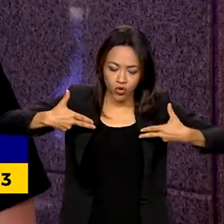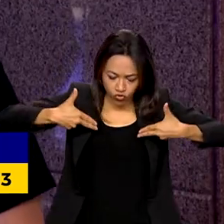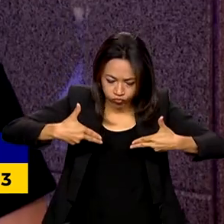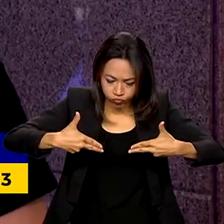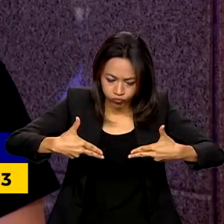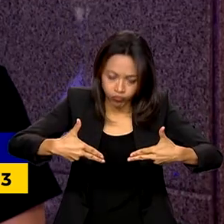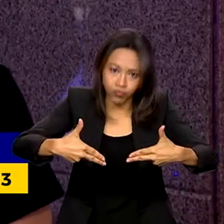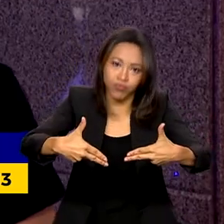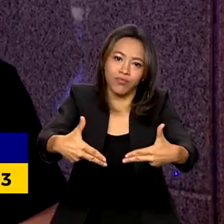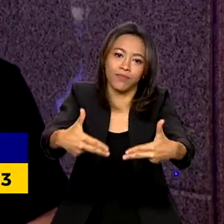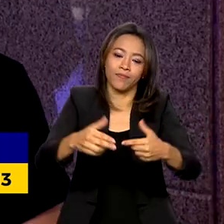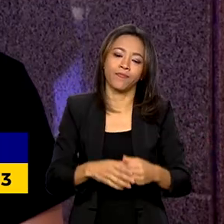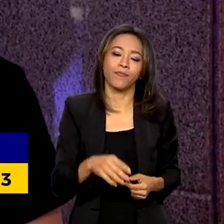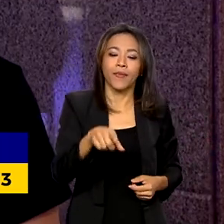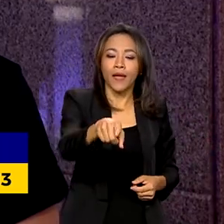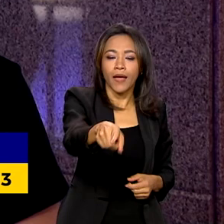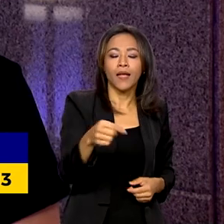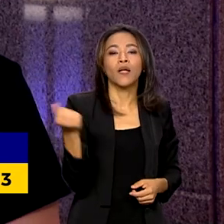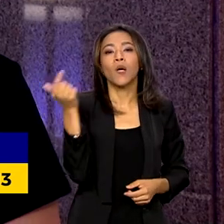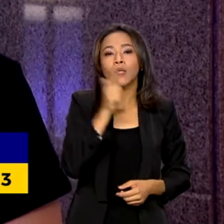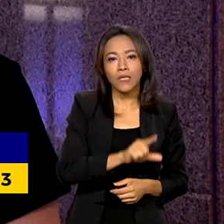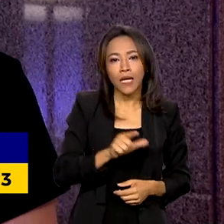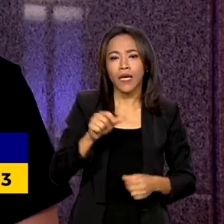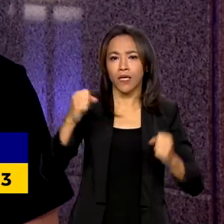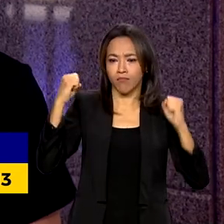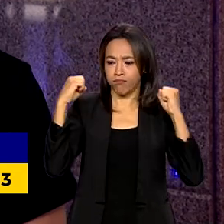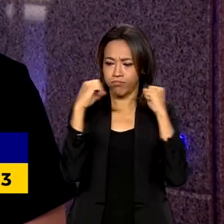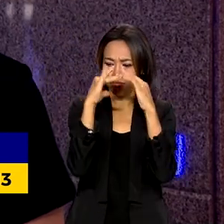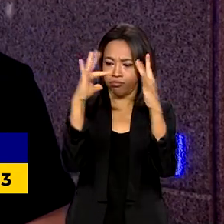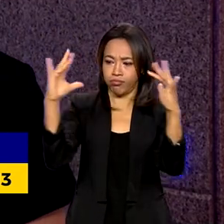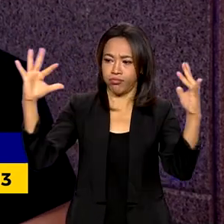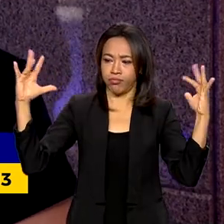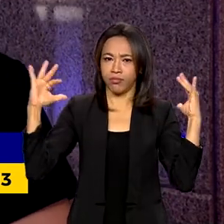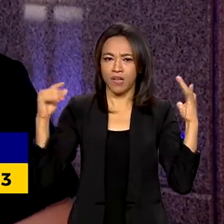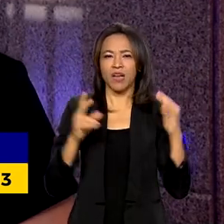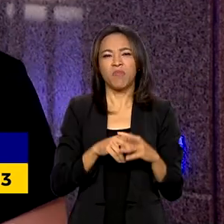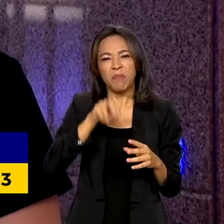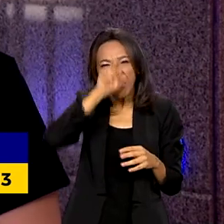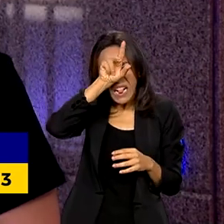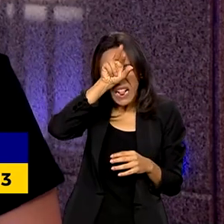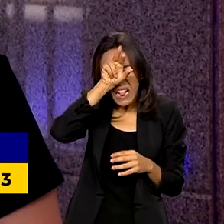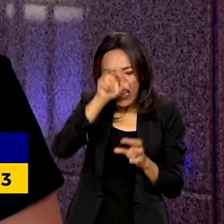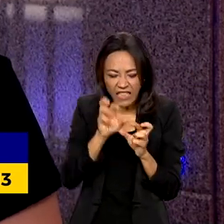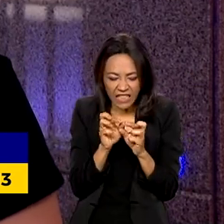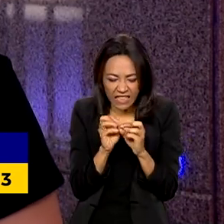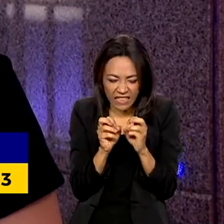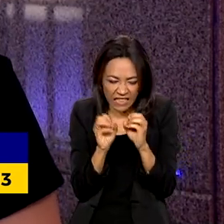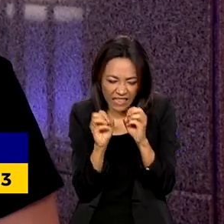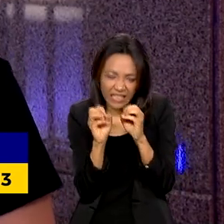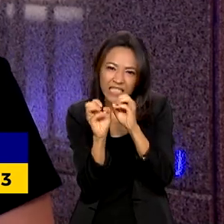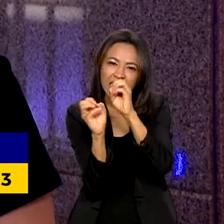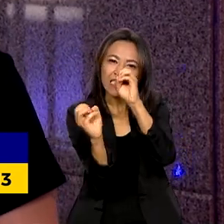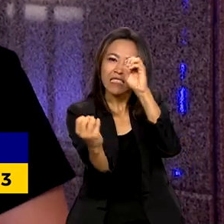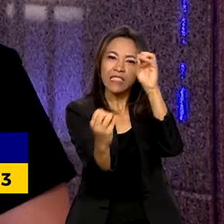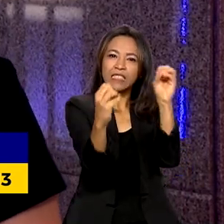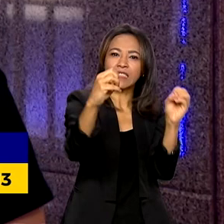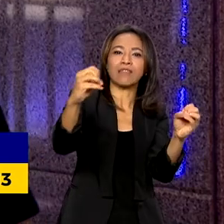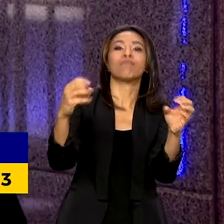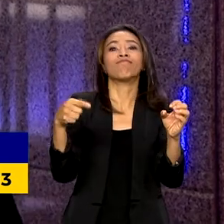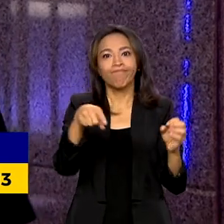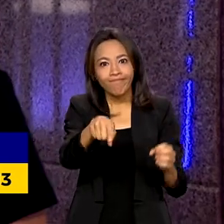Consegue detectar nessas florestas surtos de praga ao acaso e assim agilizar